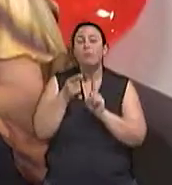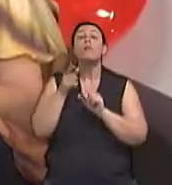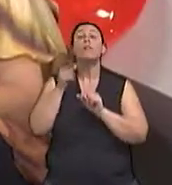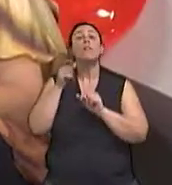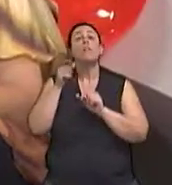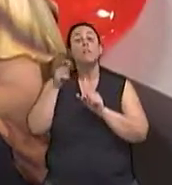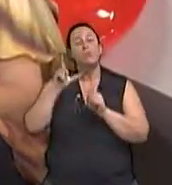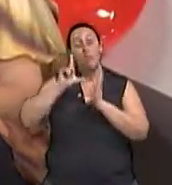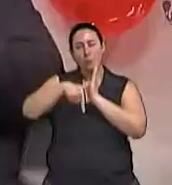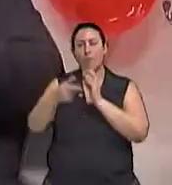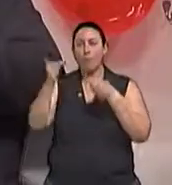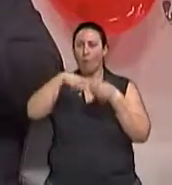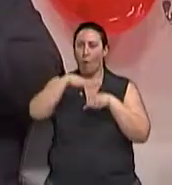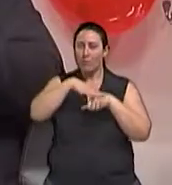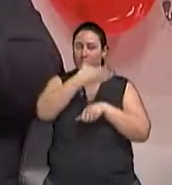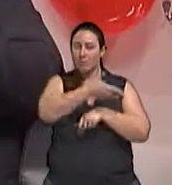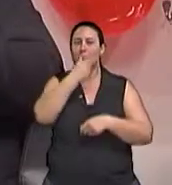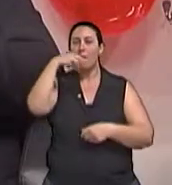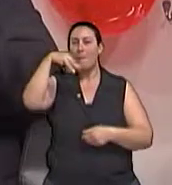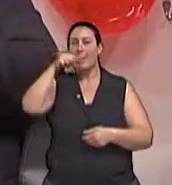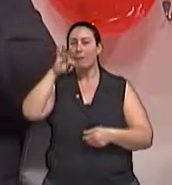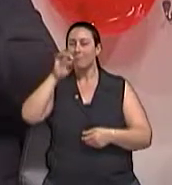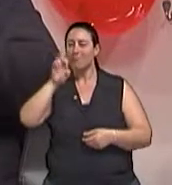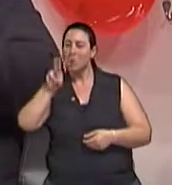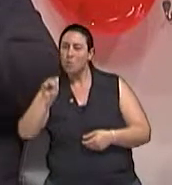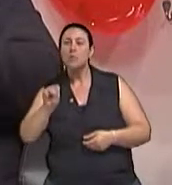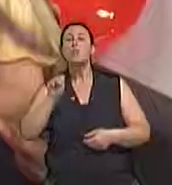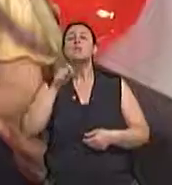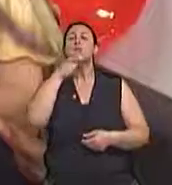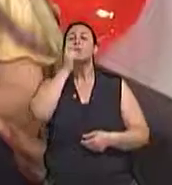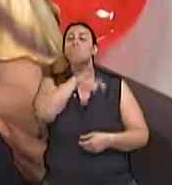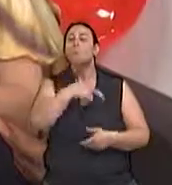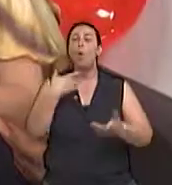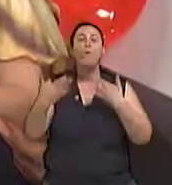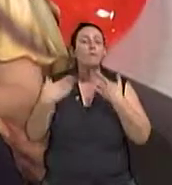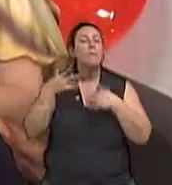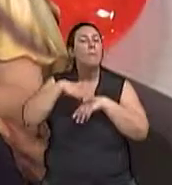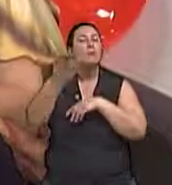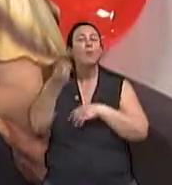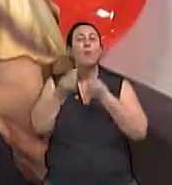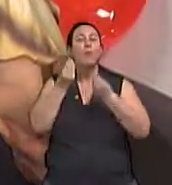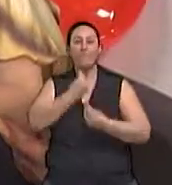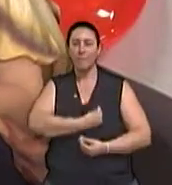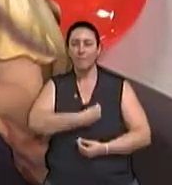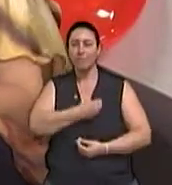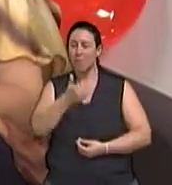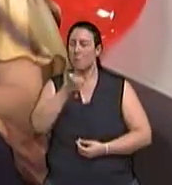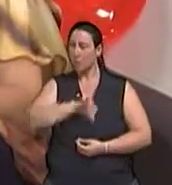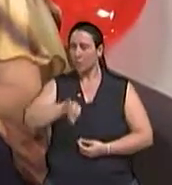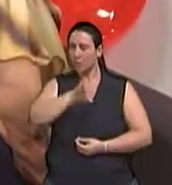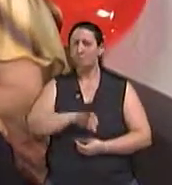com o doutor Matheus Roriz, para a gente saber mais como lidar com a nossa vida. Isso é importantíssimo.